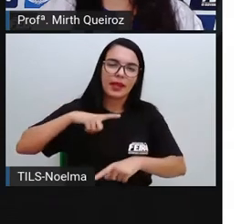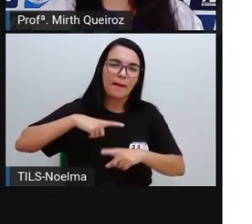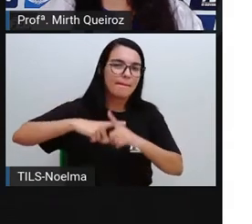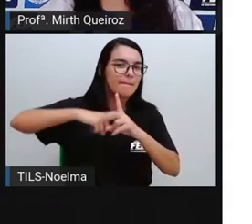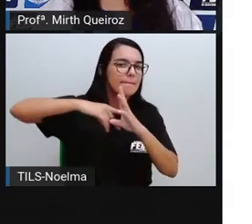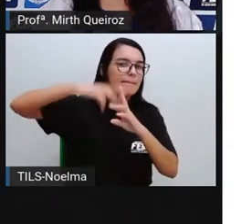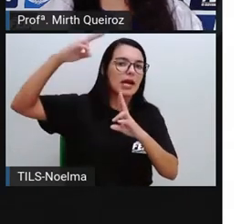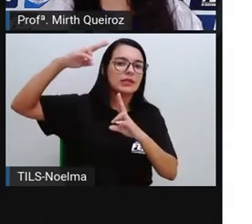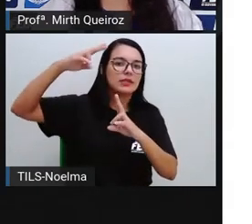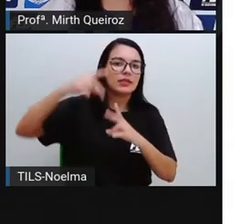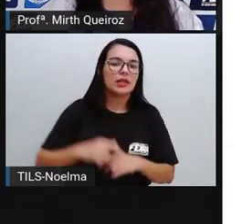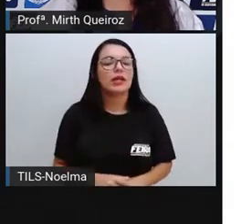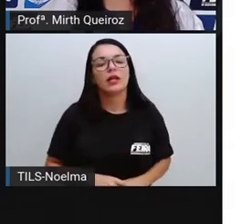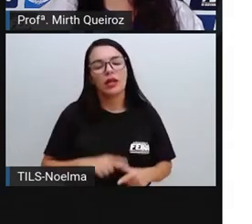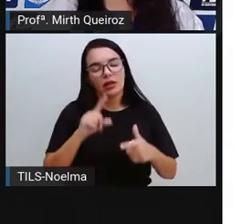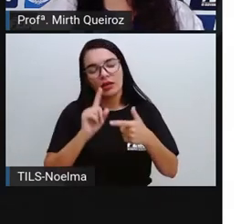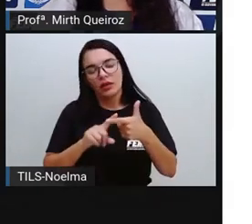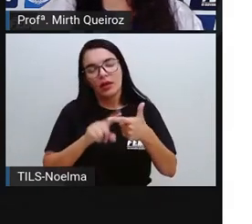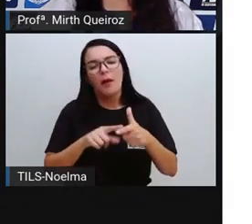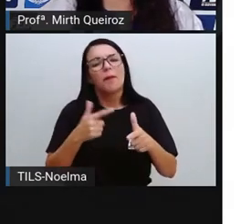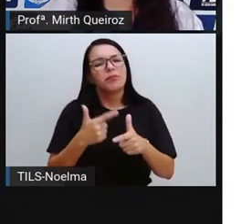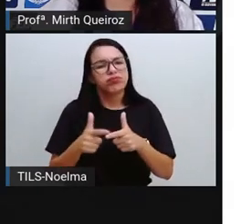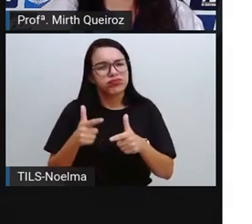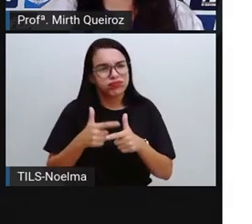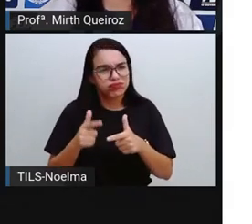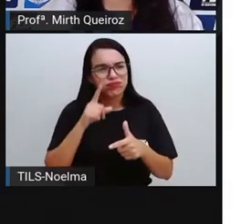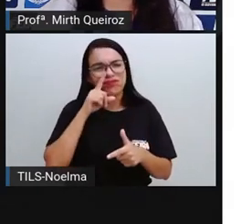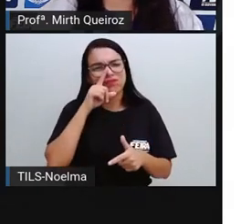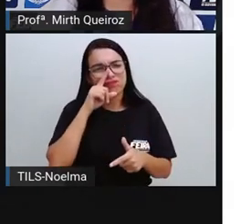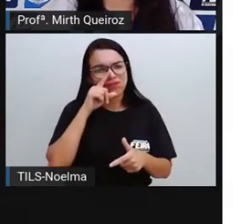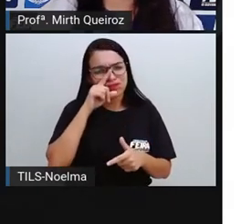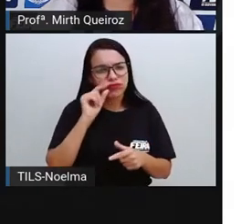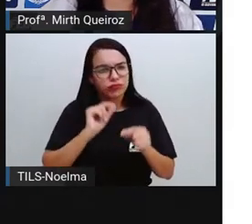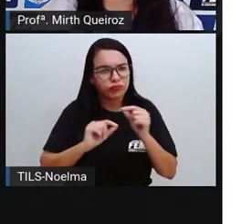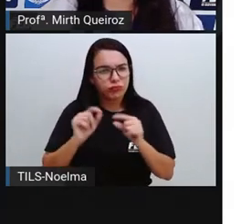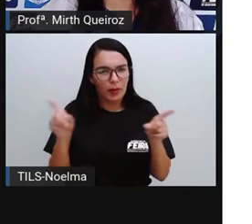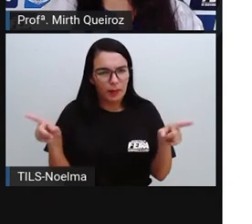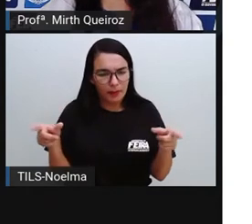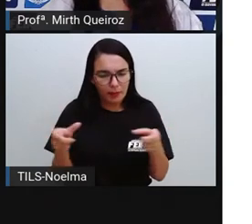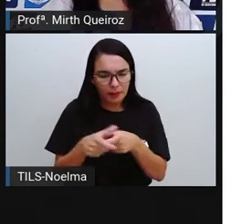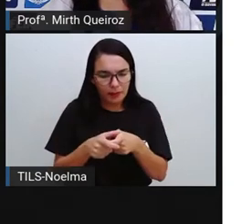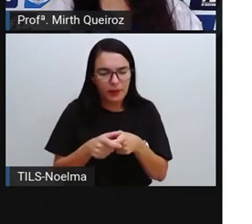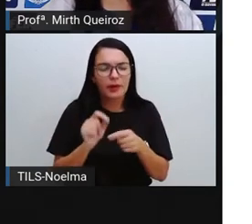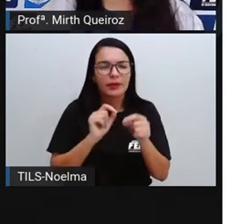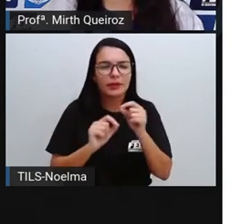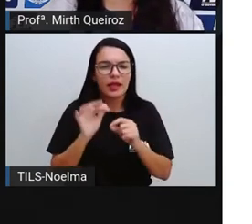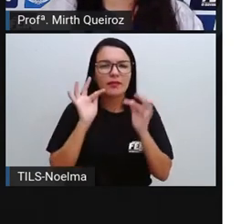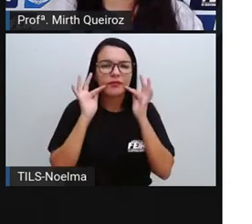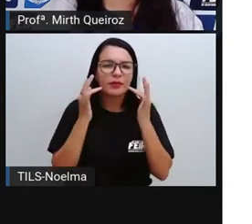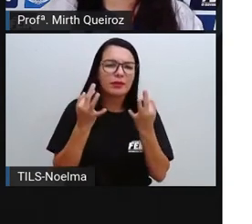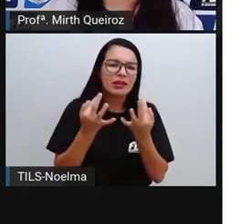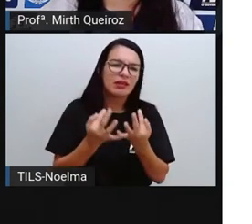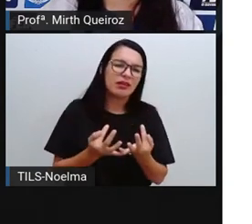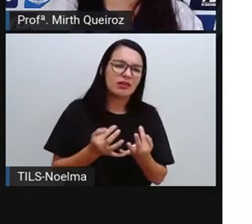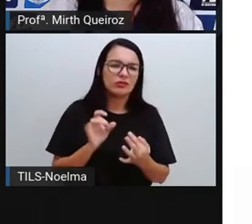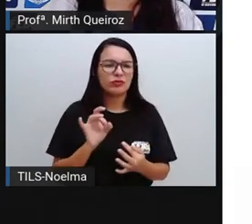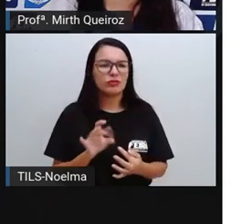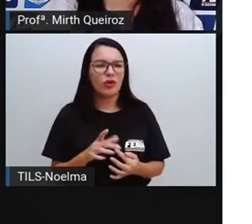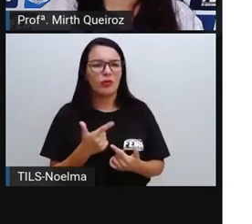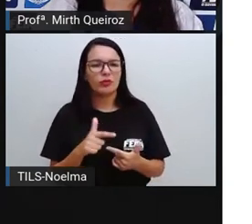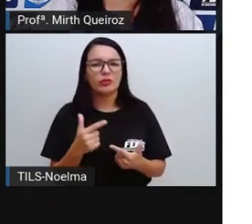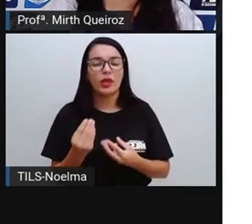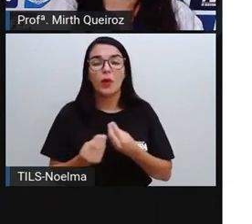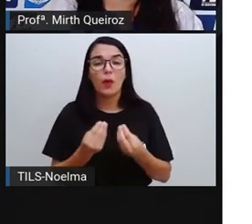prejudicial aos pequenos produtores familiares, que é quem faz parte da agricultura familiar, que não tiveram chances, aí, neste caso, de